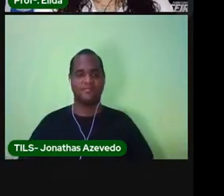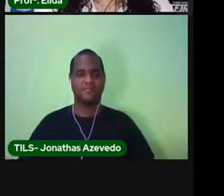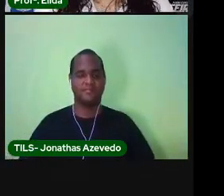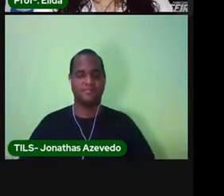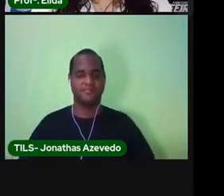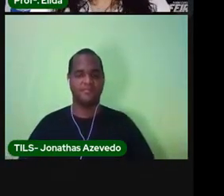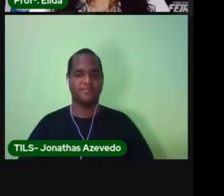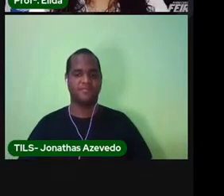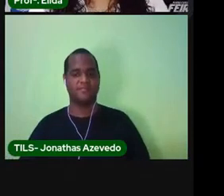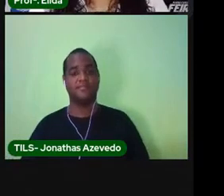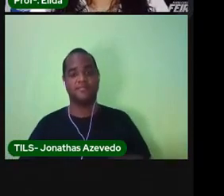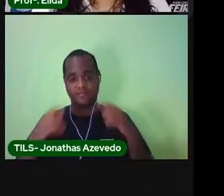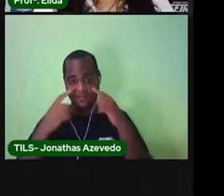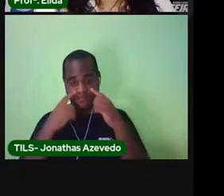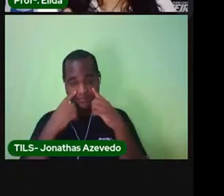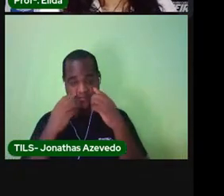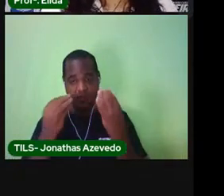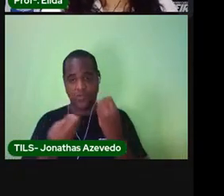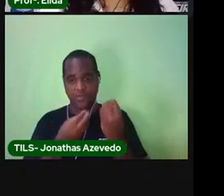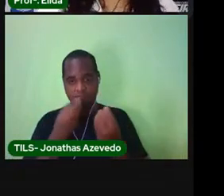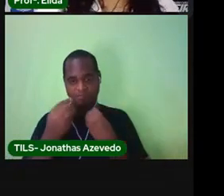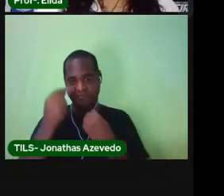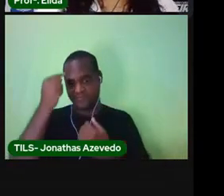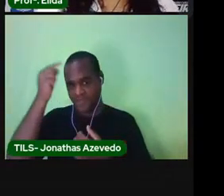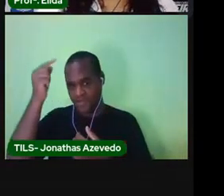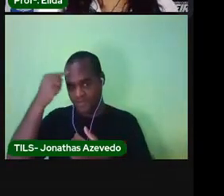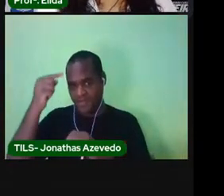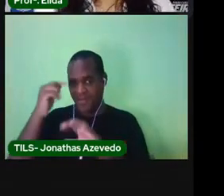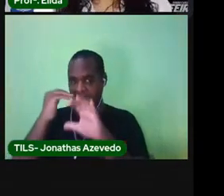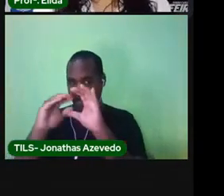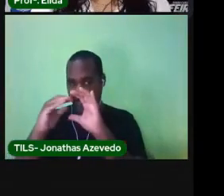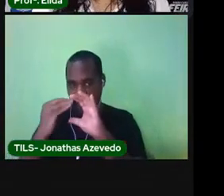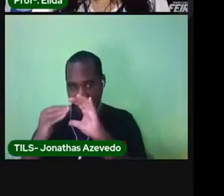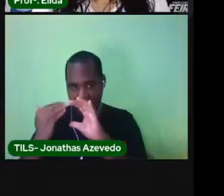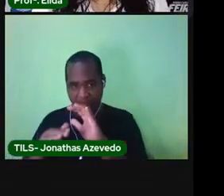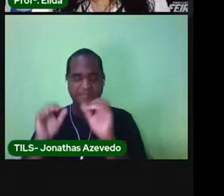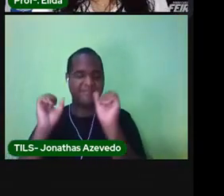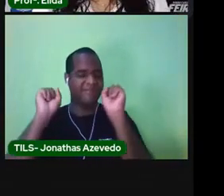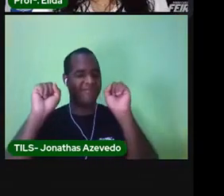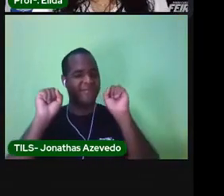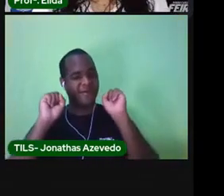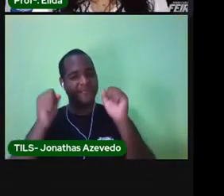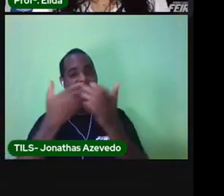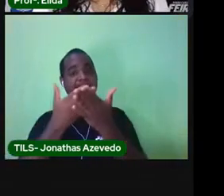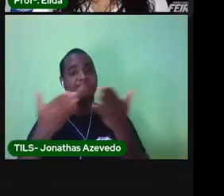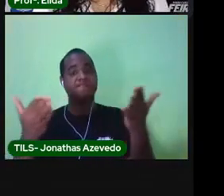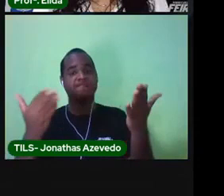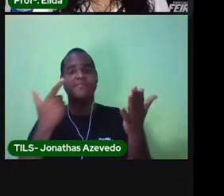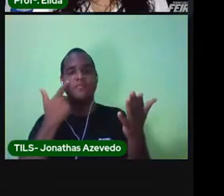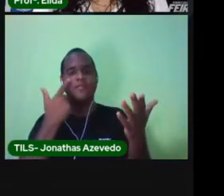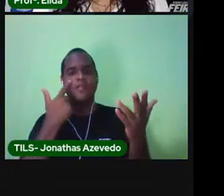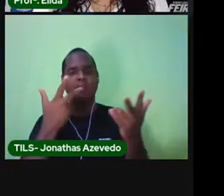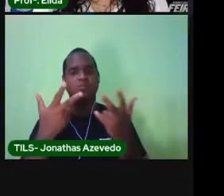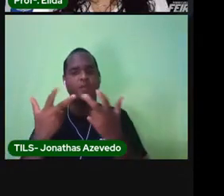Pensa aí. Se souber, escreve aí no bate-papo. O que é isso que você está vendo?